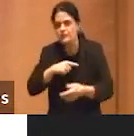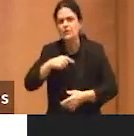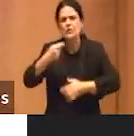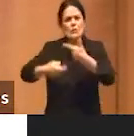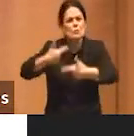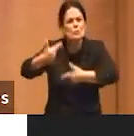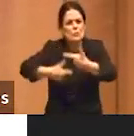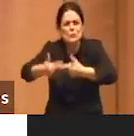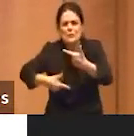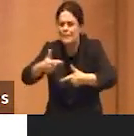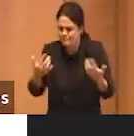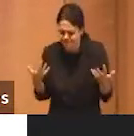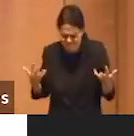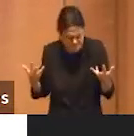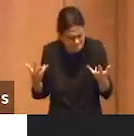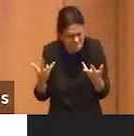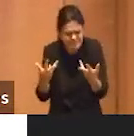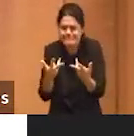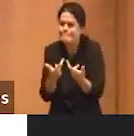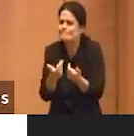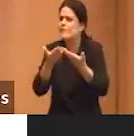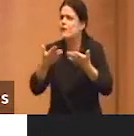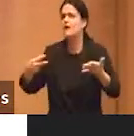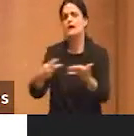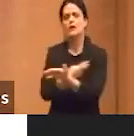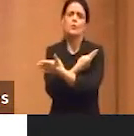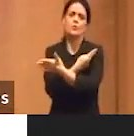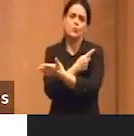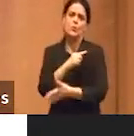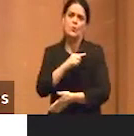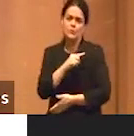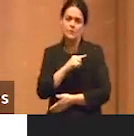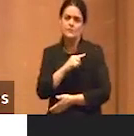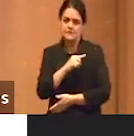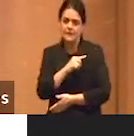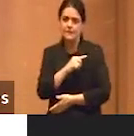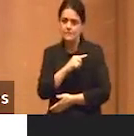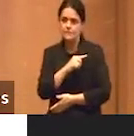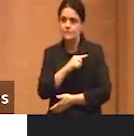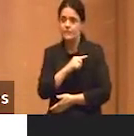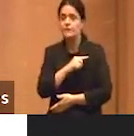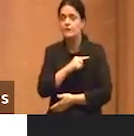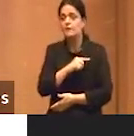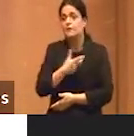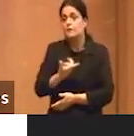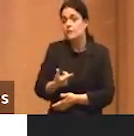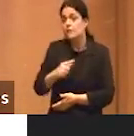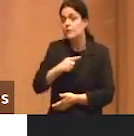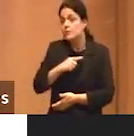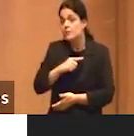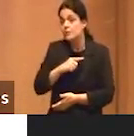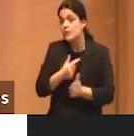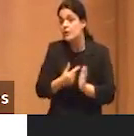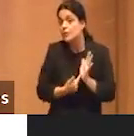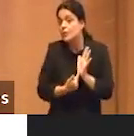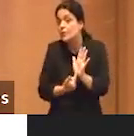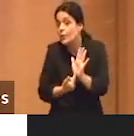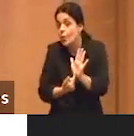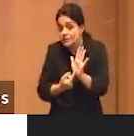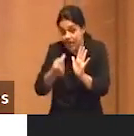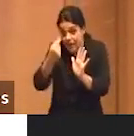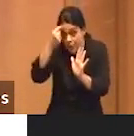absolutamente fantástico, uma nota de pé de paz dá para mostrar uma ideia